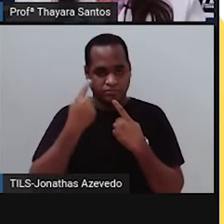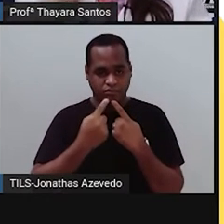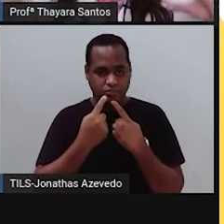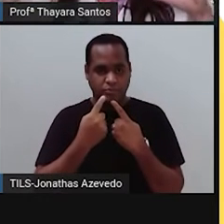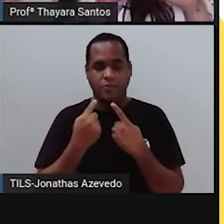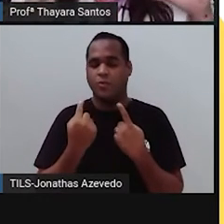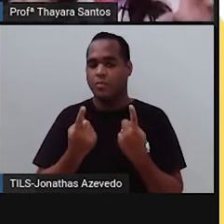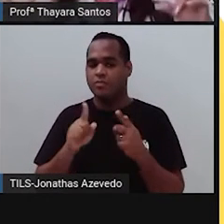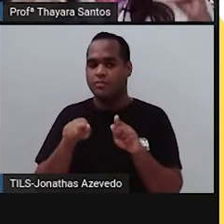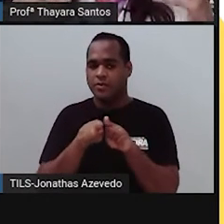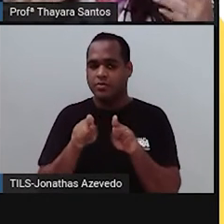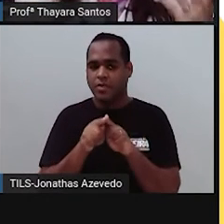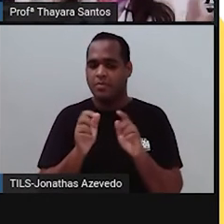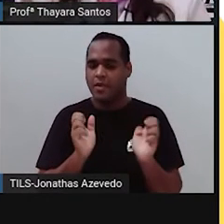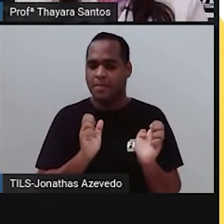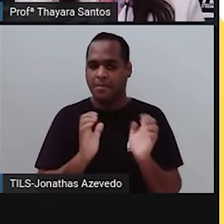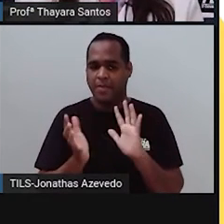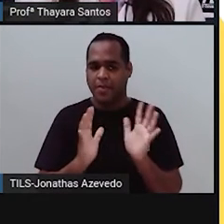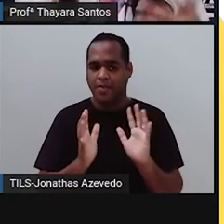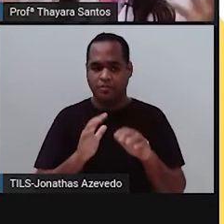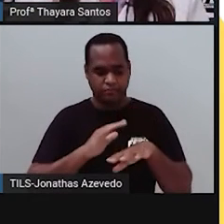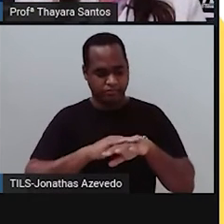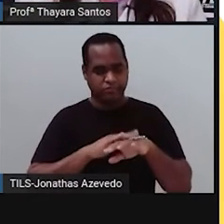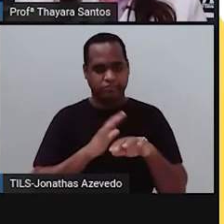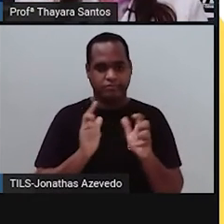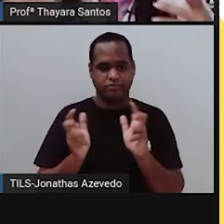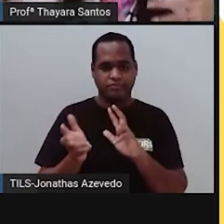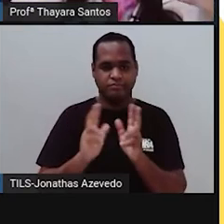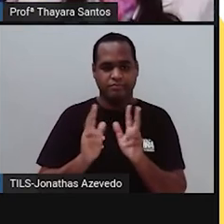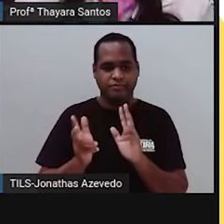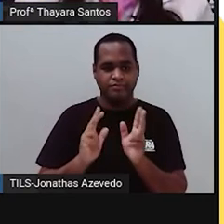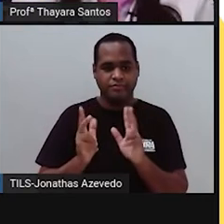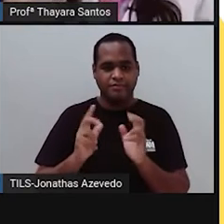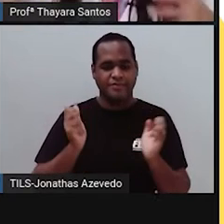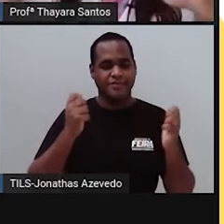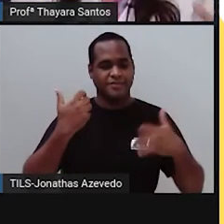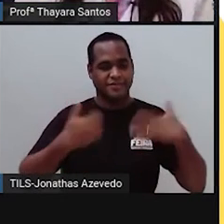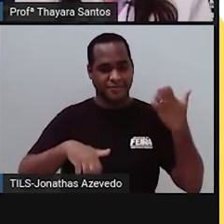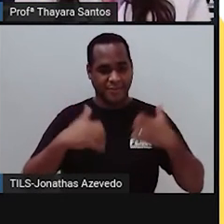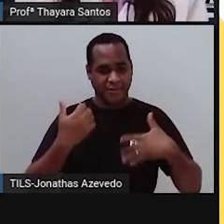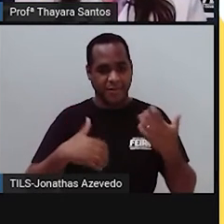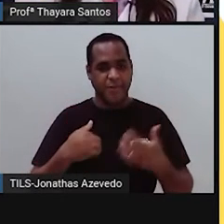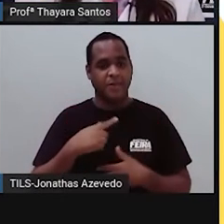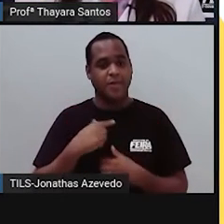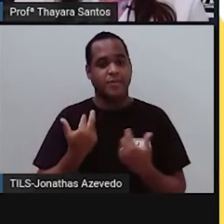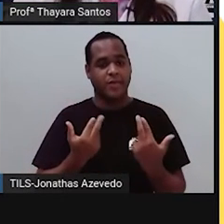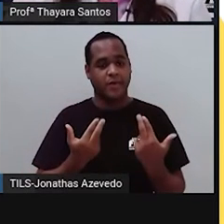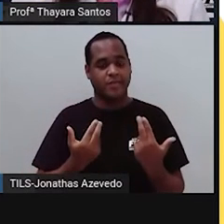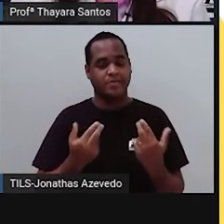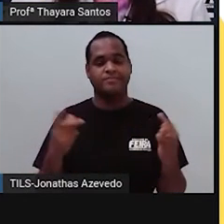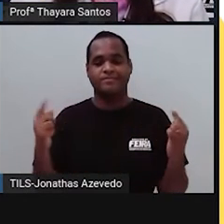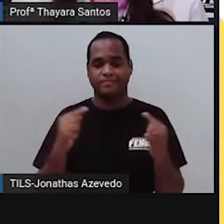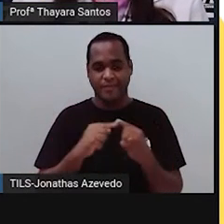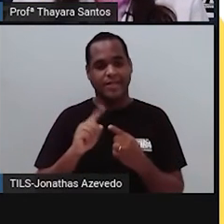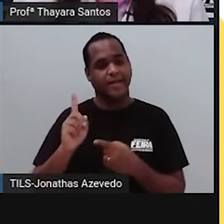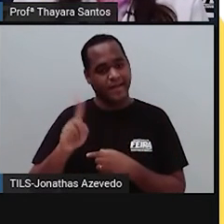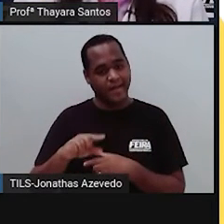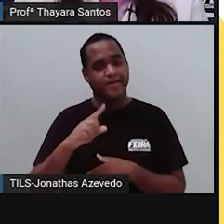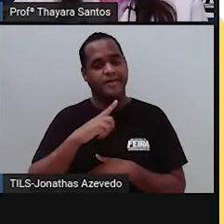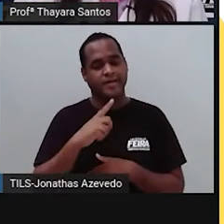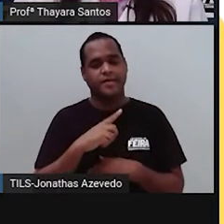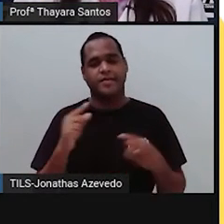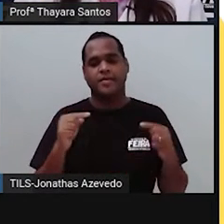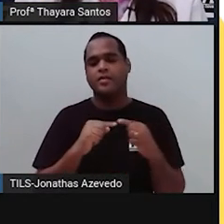esqueléticos. Estou aqui mexendo minhas mãos, porque vocês já perceberam que eu falo e mexo as mãos ao mesmo tempo. Então, eu estou